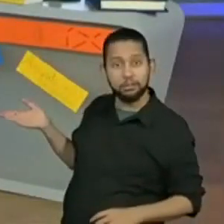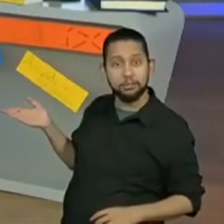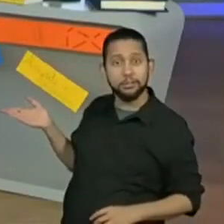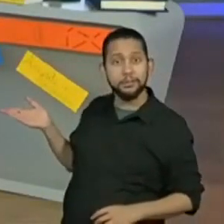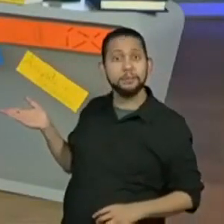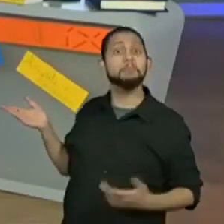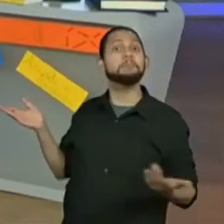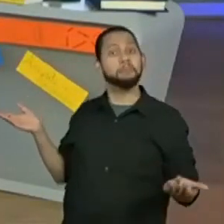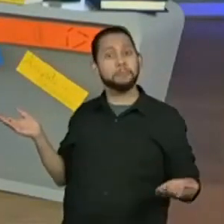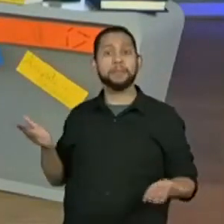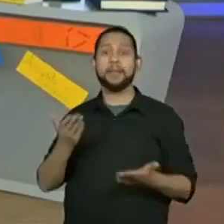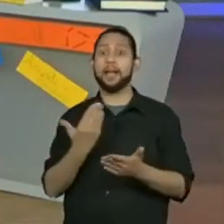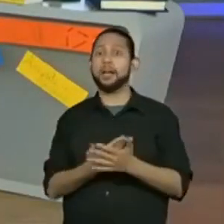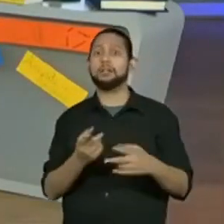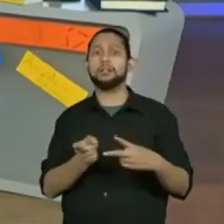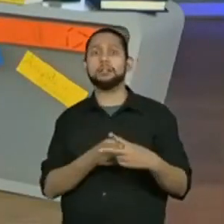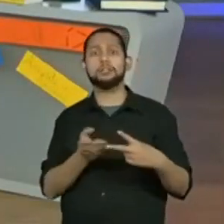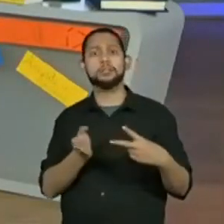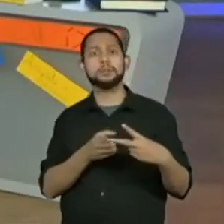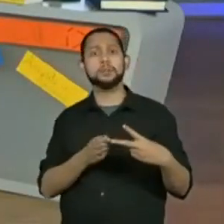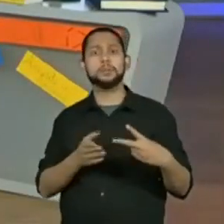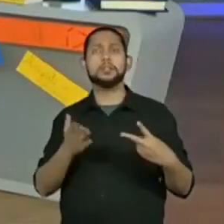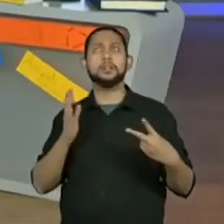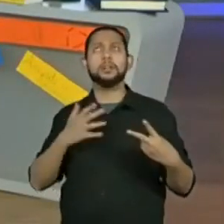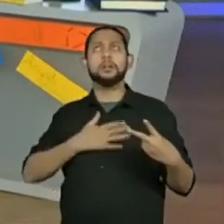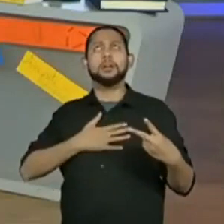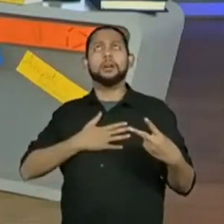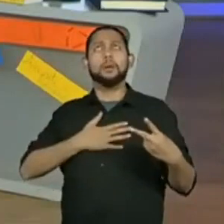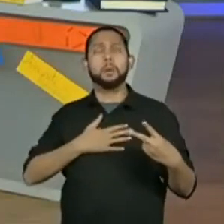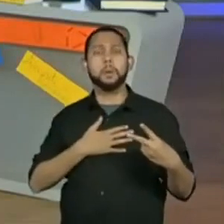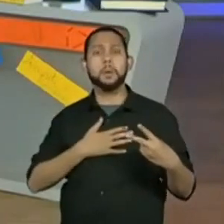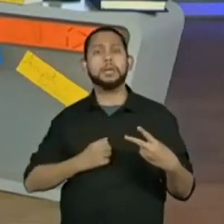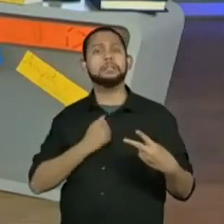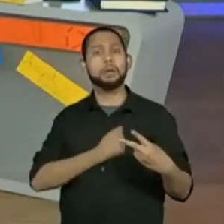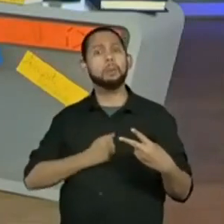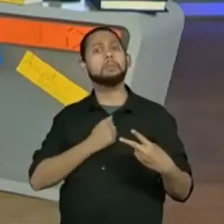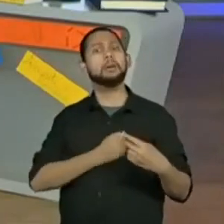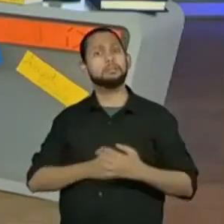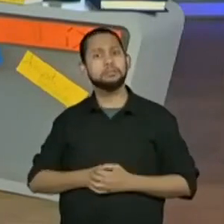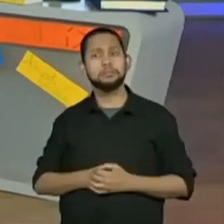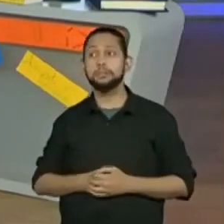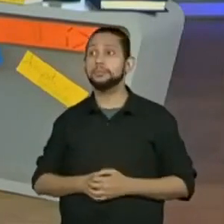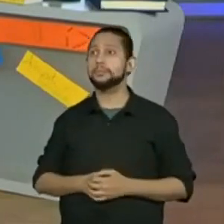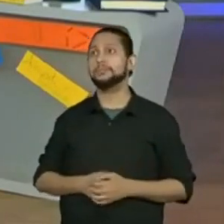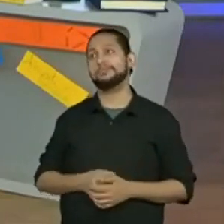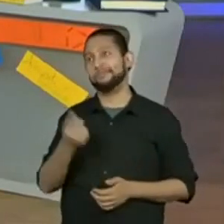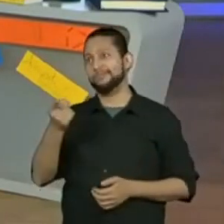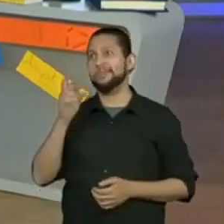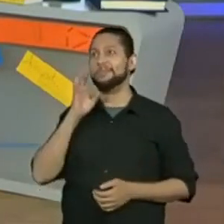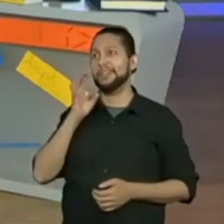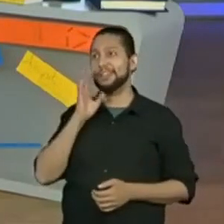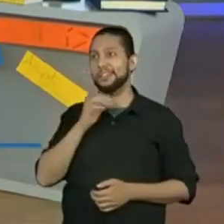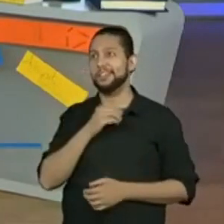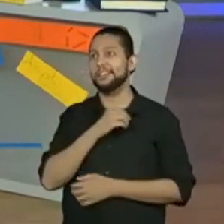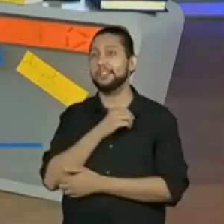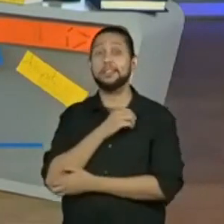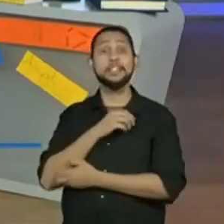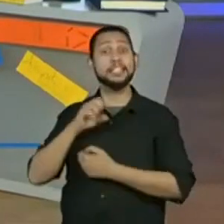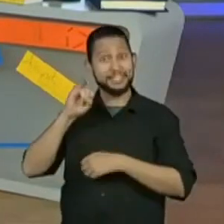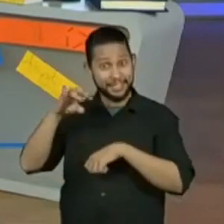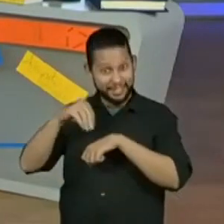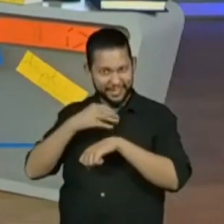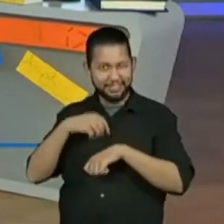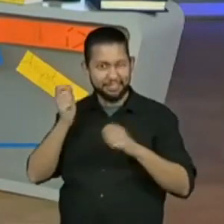só de estar nessa segunda aula, estou ficando com saudade. Tem um pessoal aqui comentando que é muito bacana se a gente pudesse estender